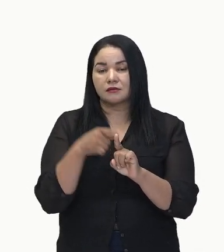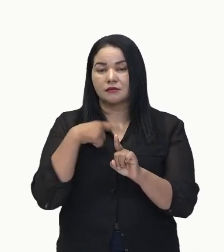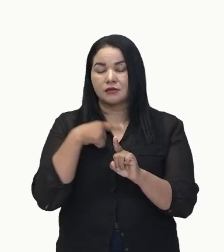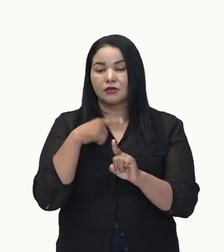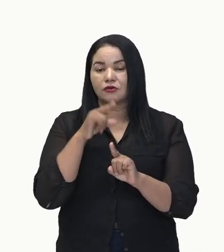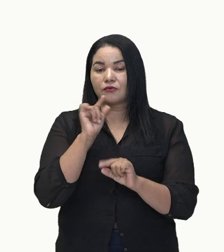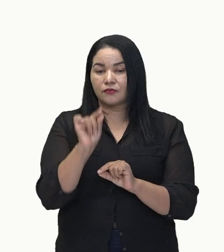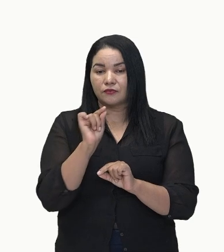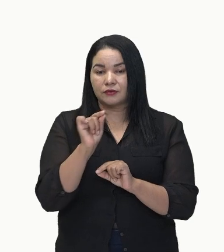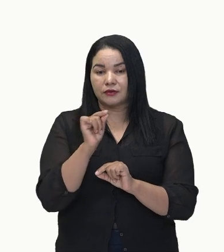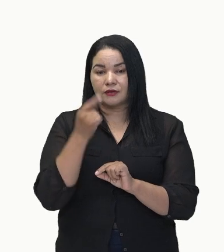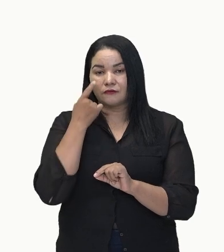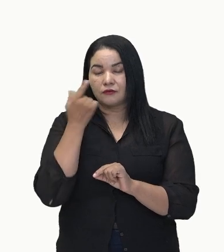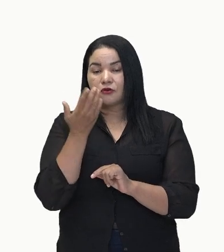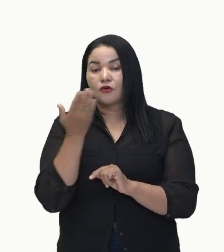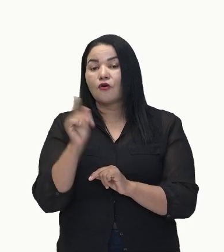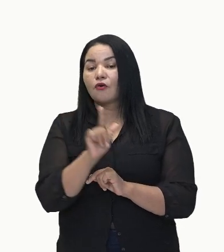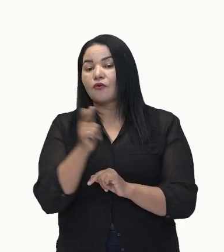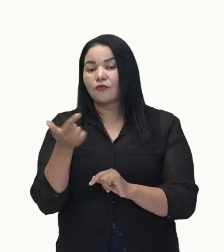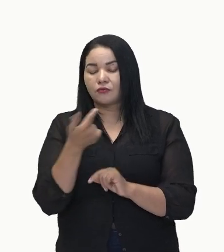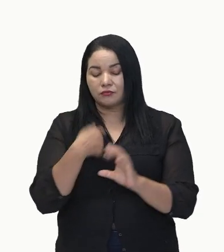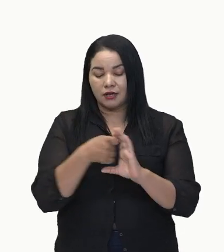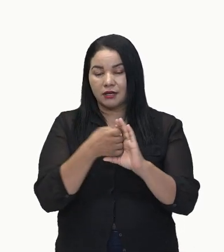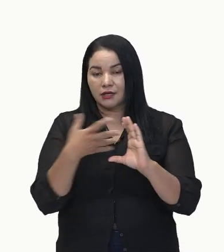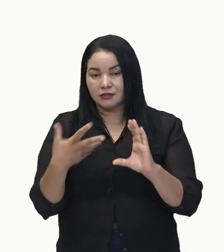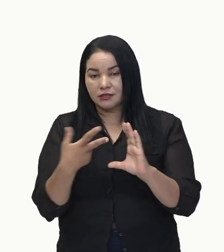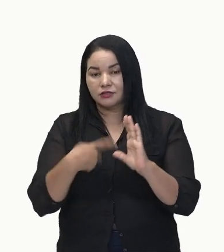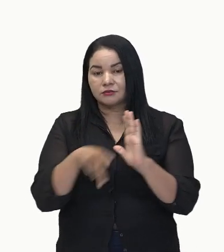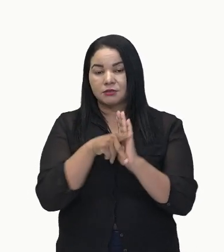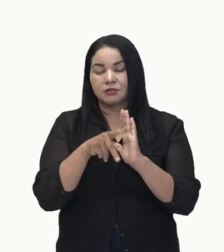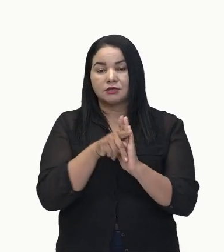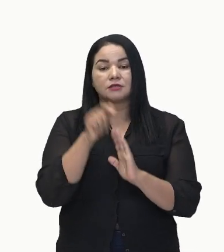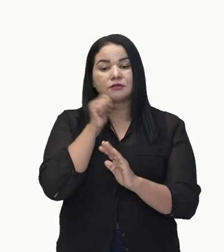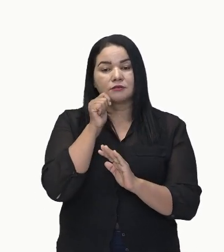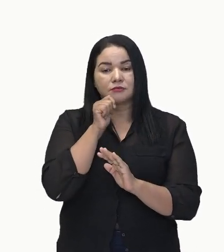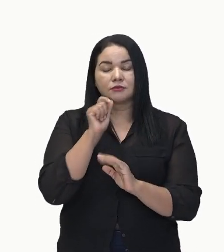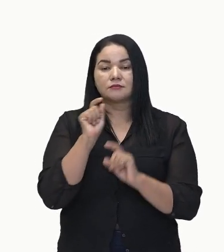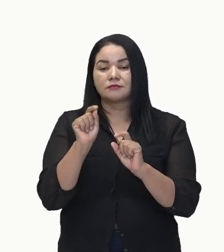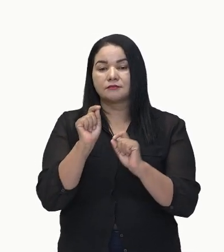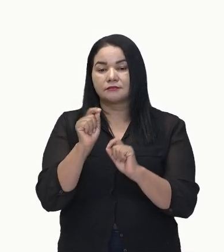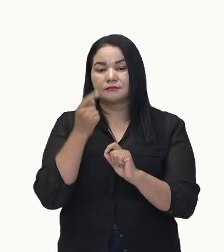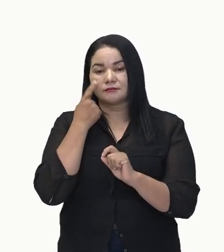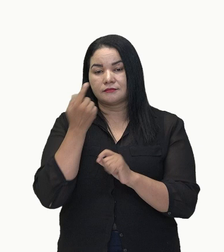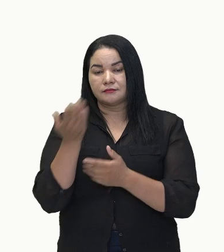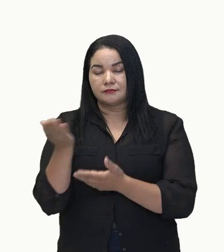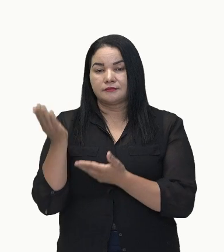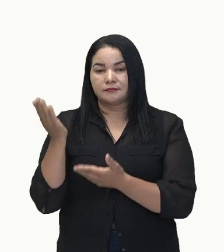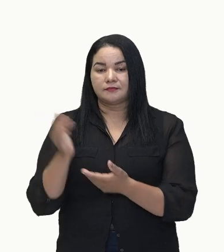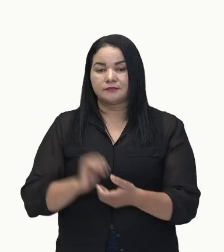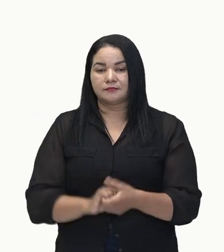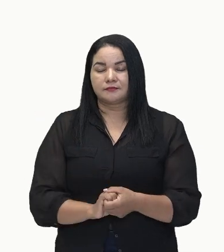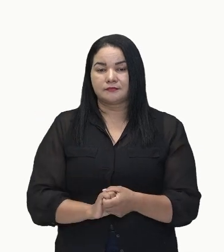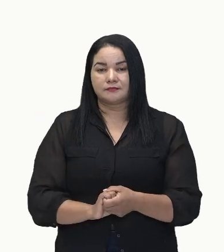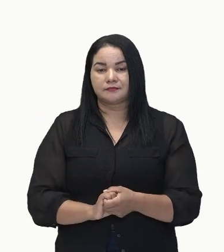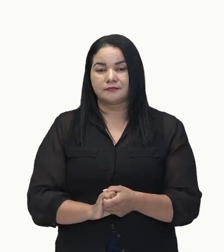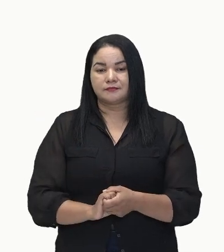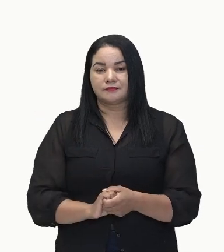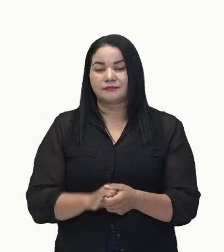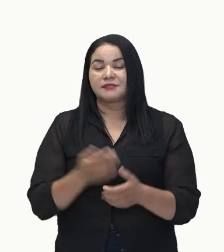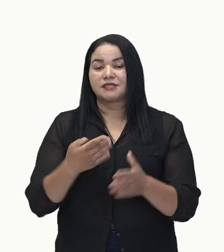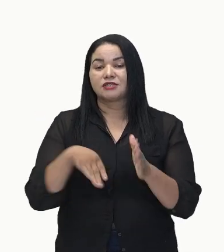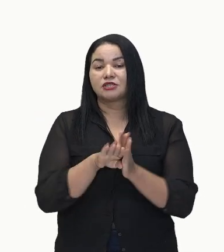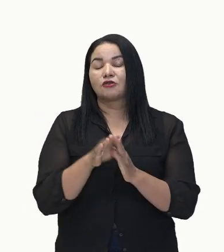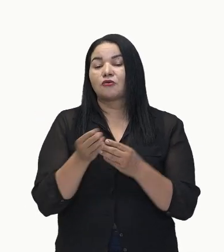ó, uma característica da Susana. Olha a característica dela. Como é que ela chegou?